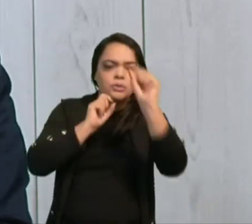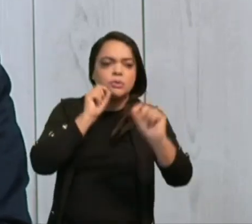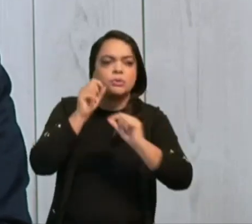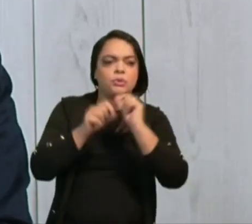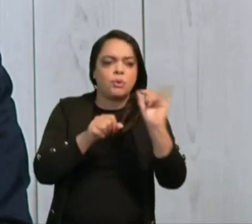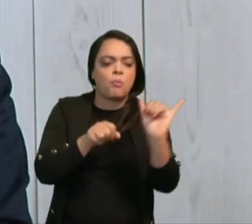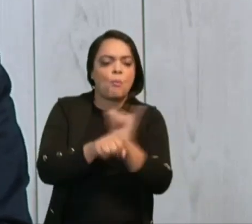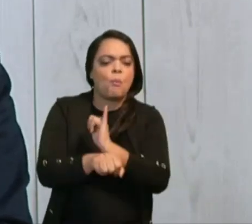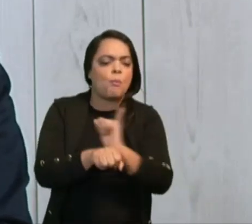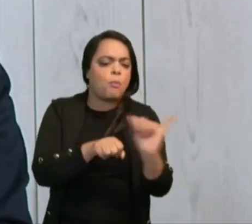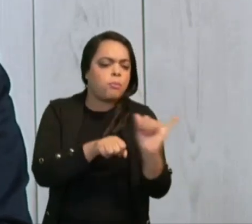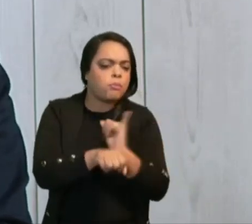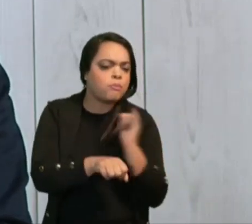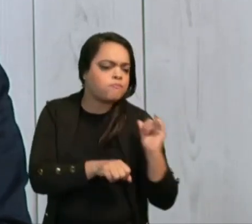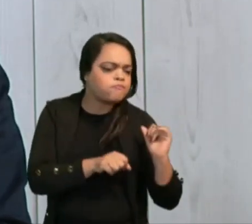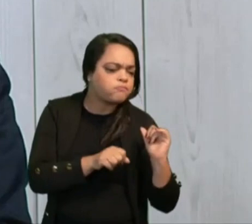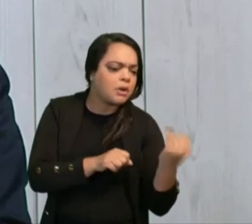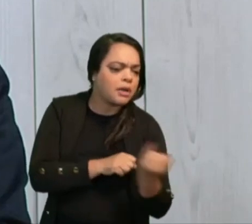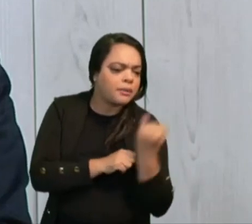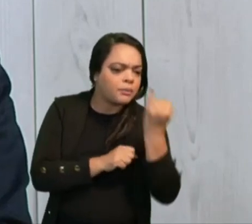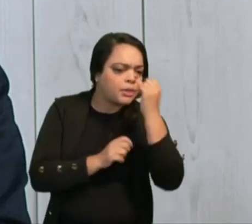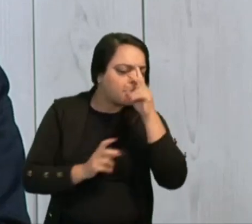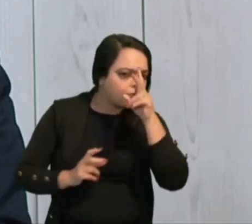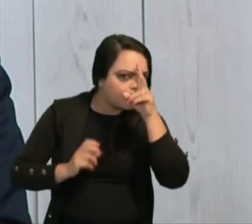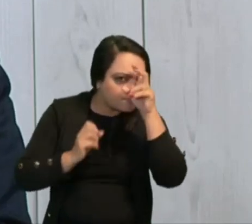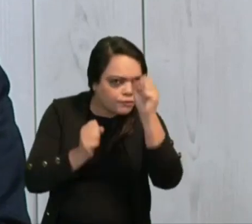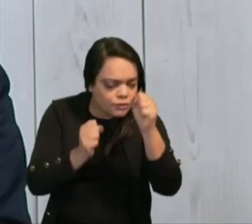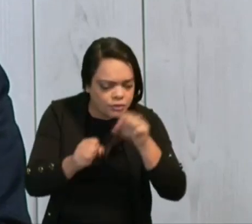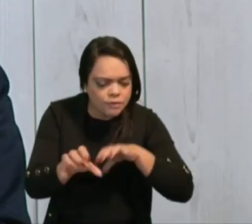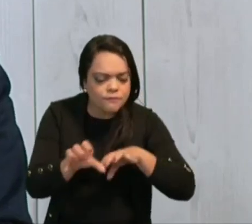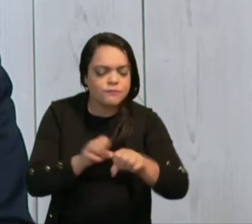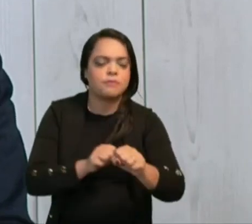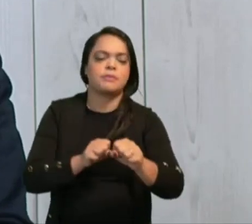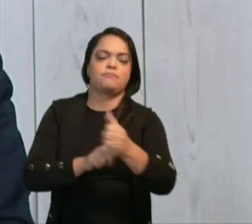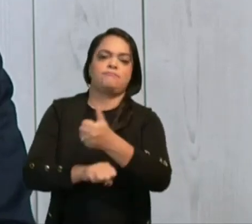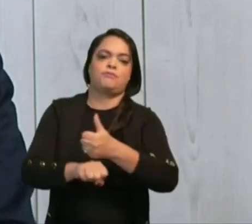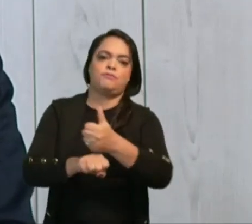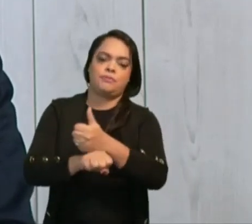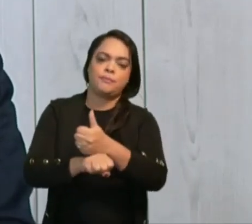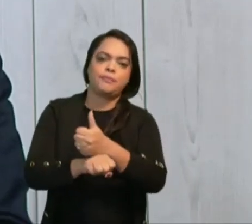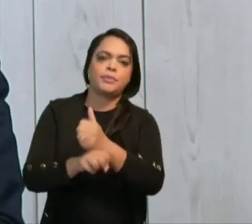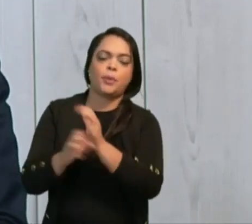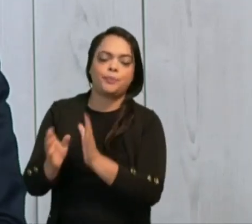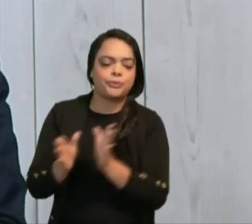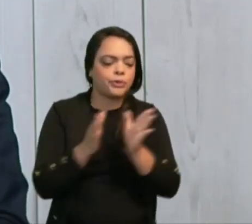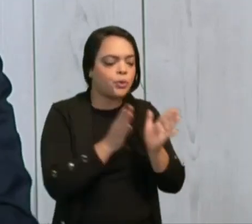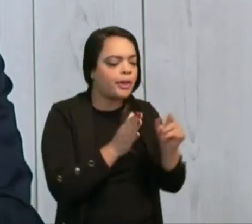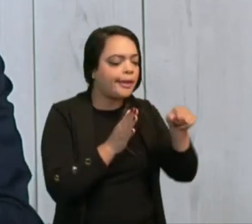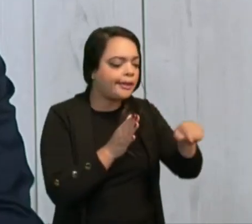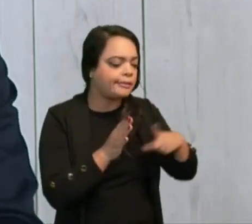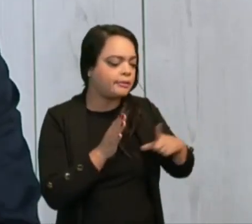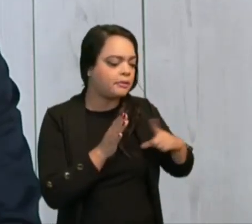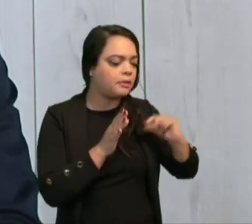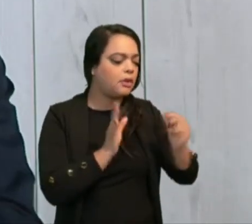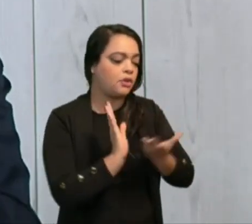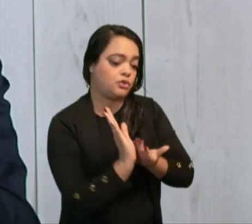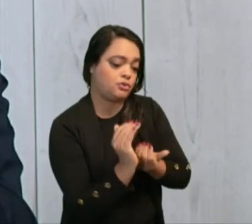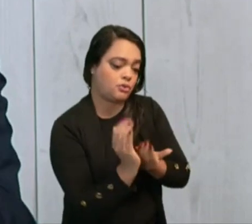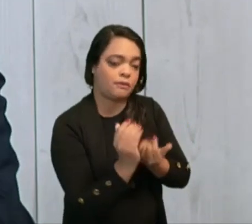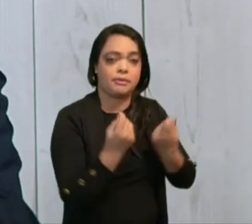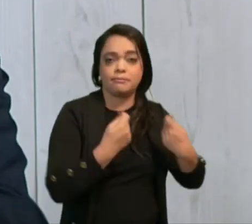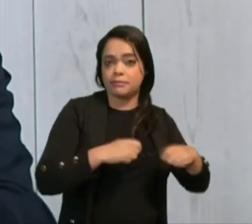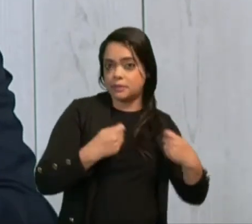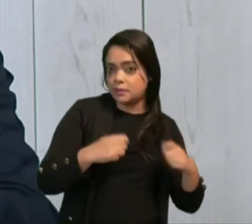instrumento muitíssimo importante para a formação da sua mão de obra. Então, de um lado da balança, nós temos o jovem que